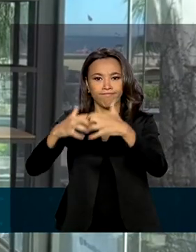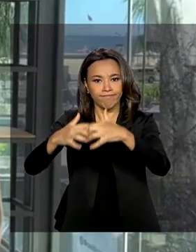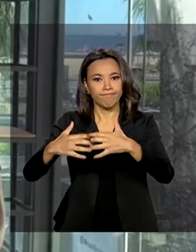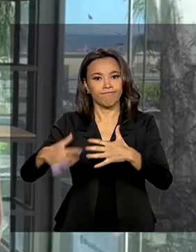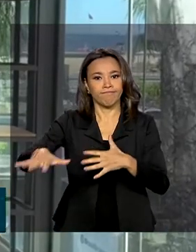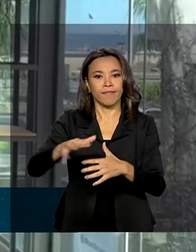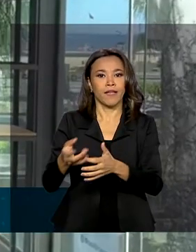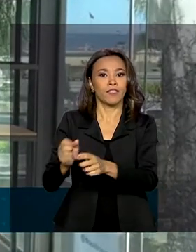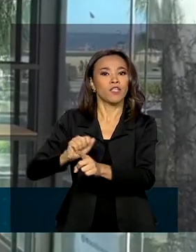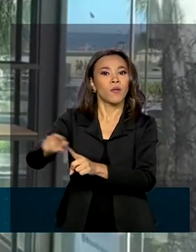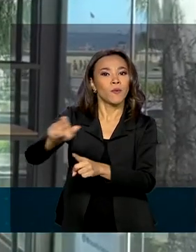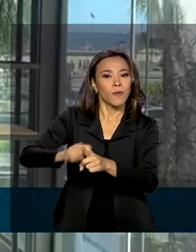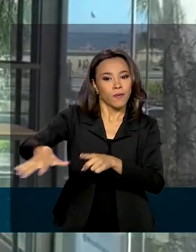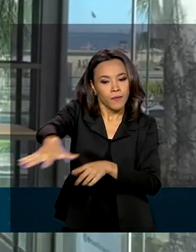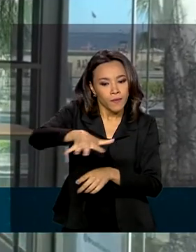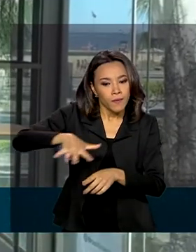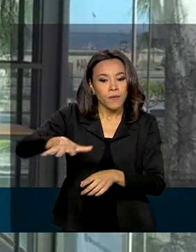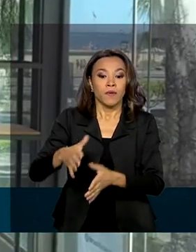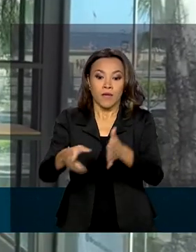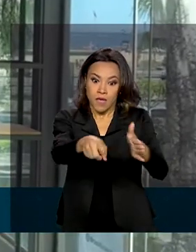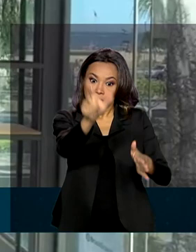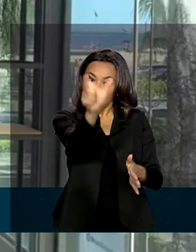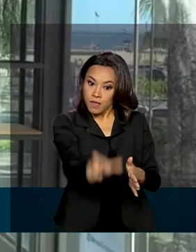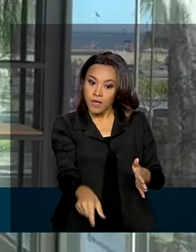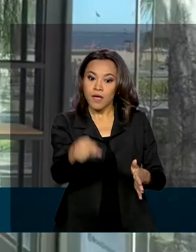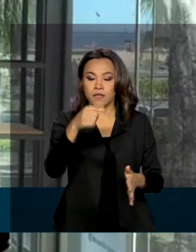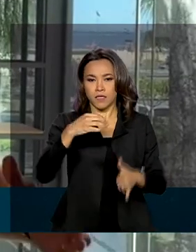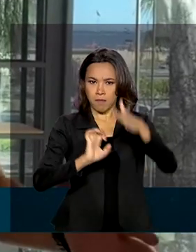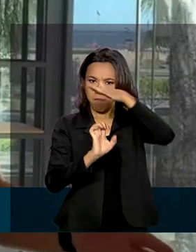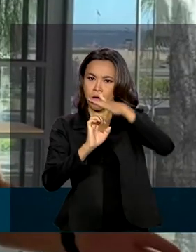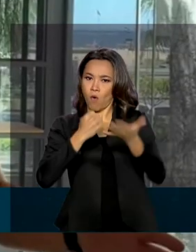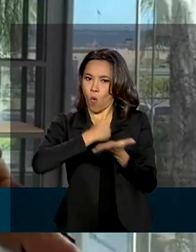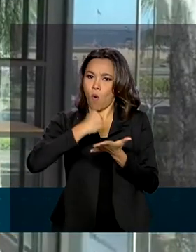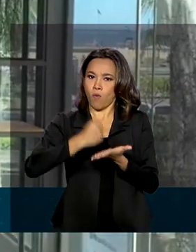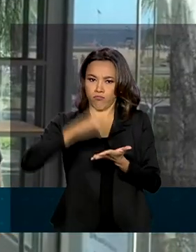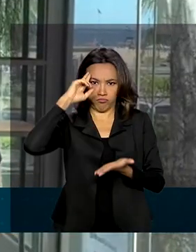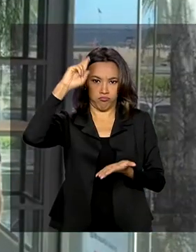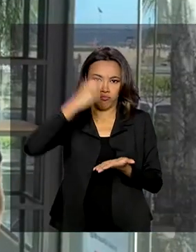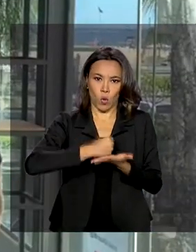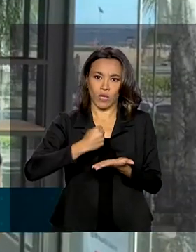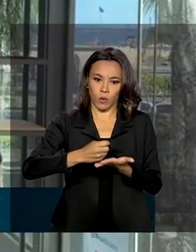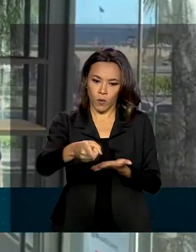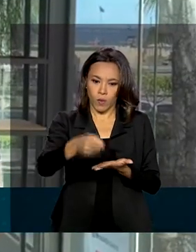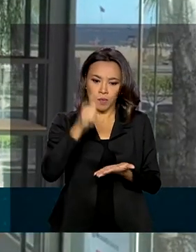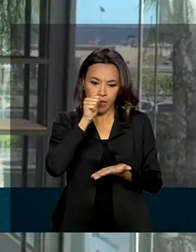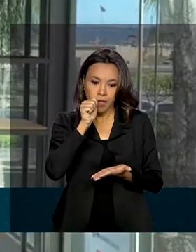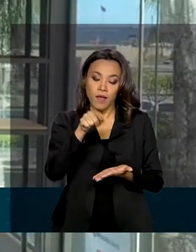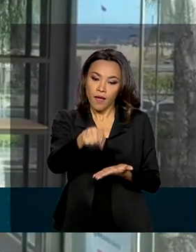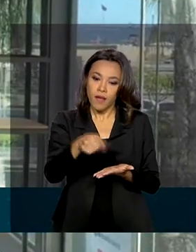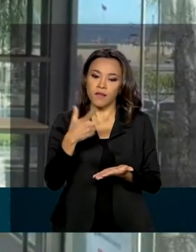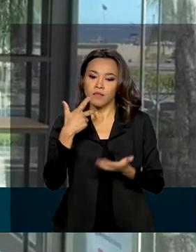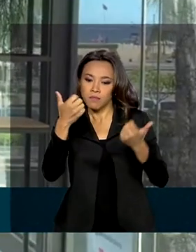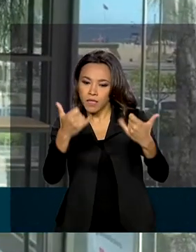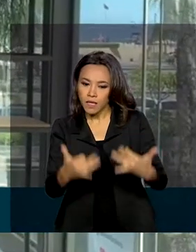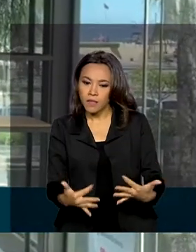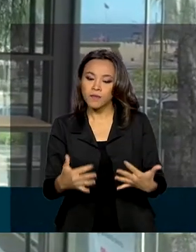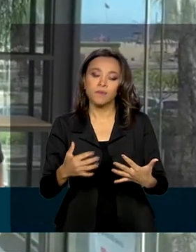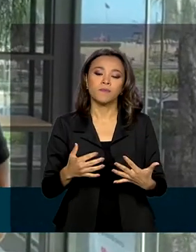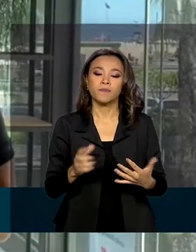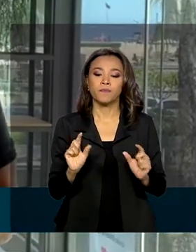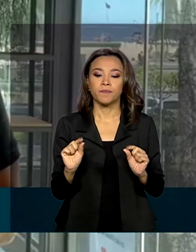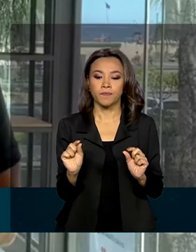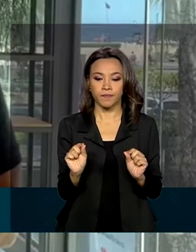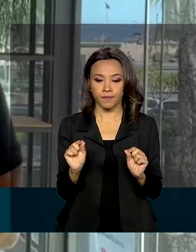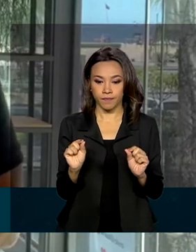empregador da Mônica também não tem o que reclamar. A gente não só cresceu a equipe de incorporação, como a própria equipe de construção.